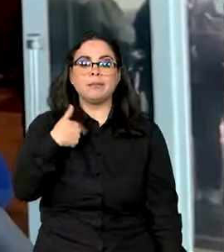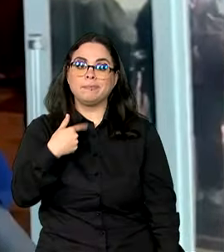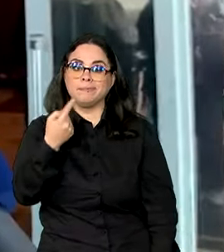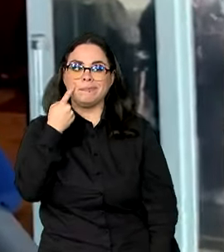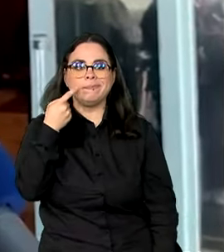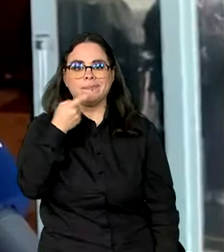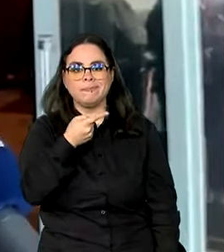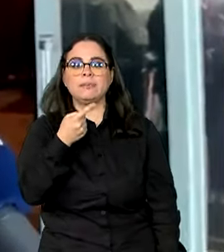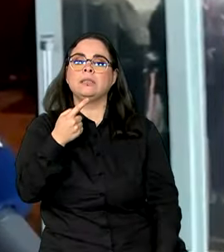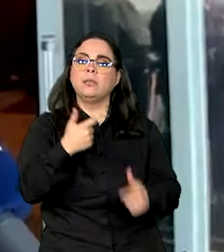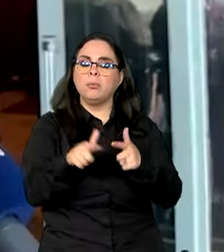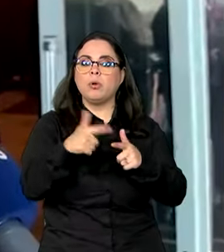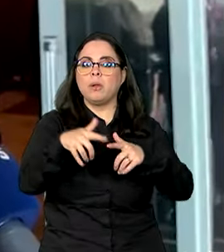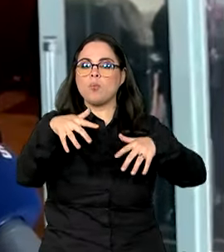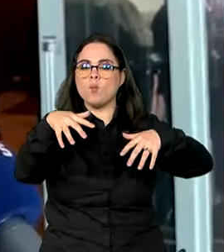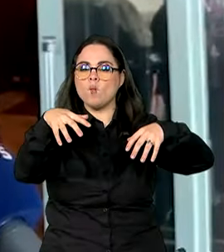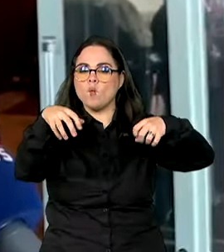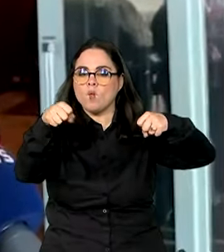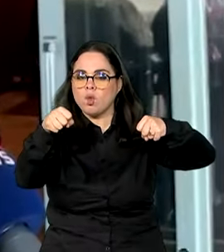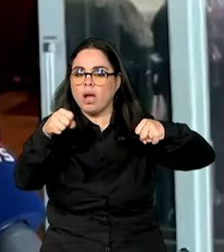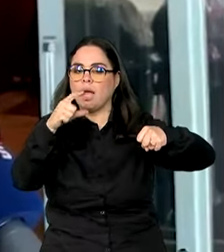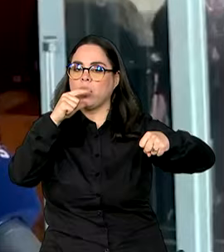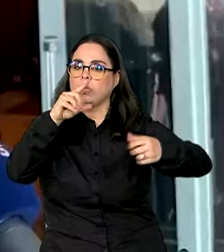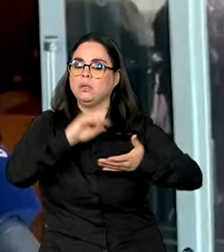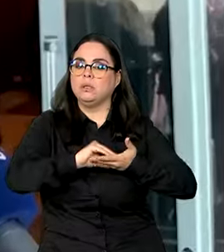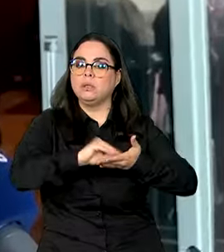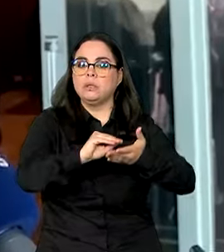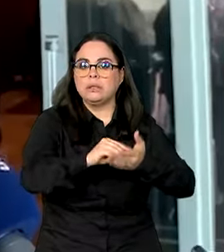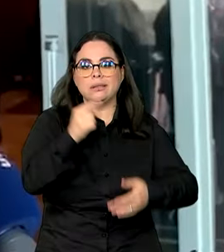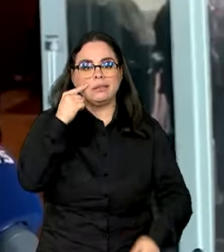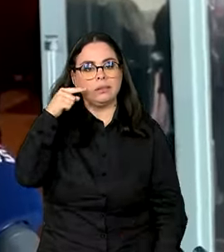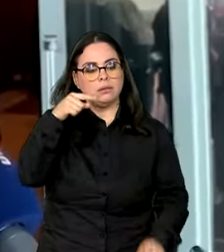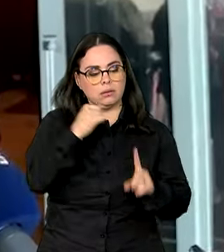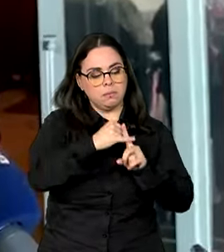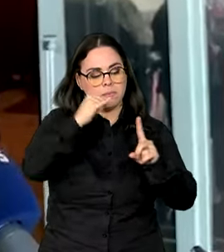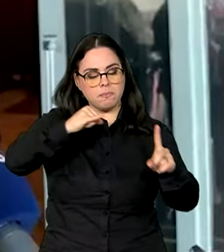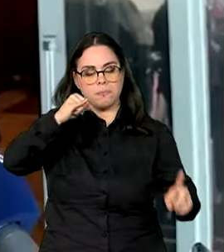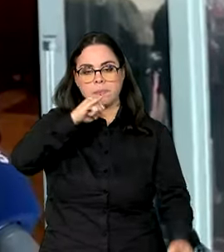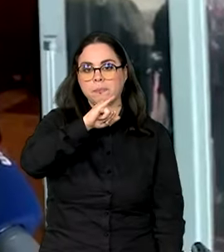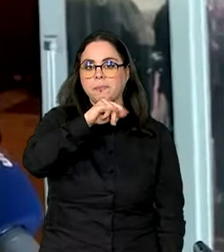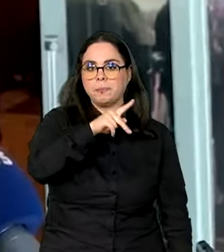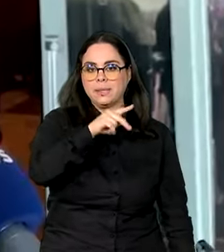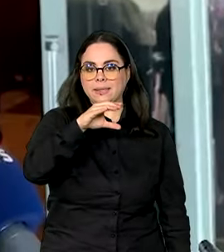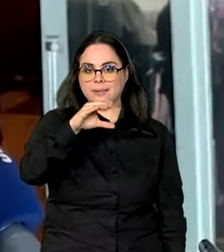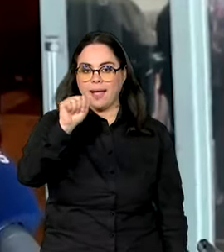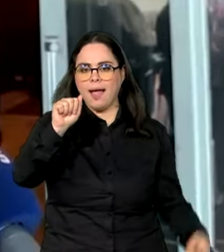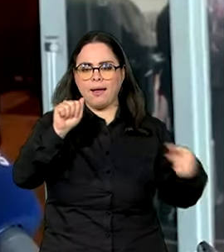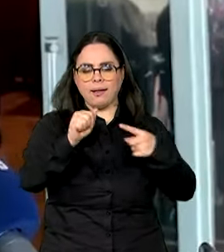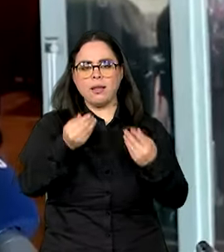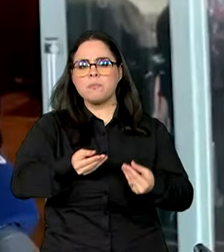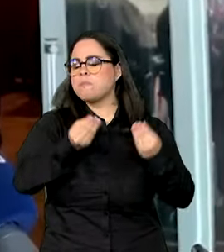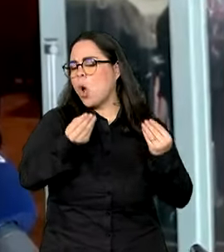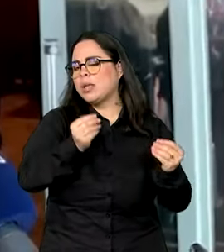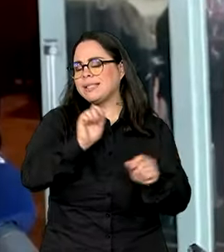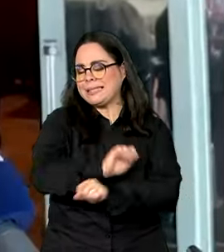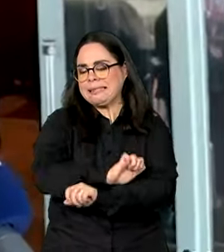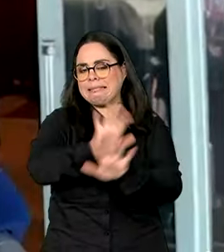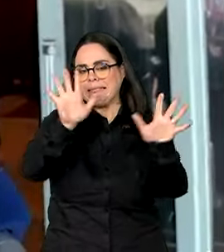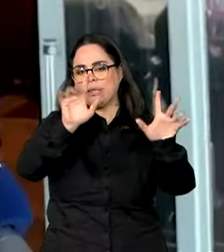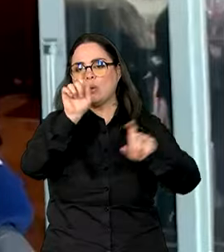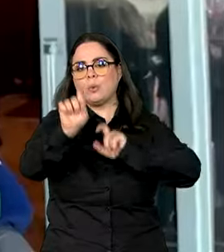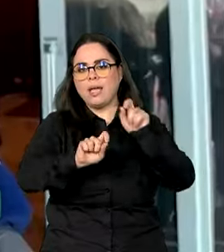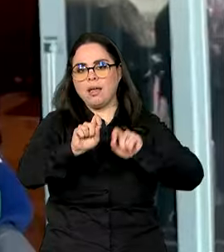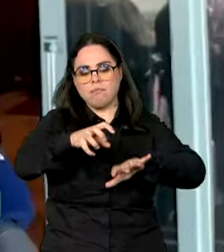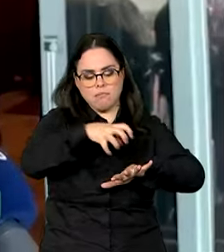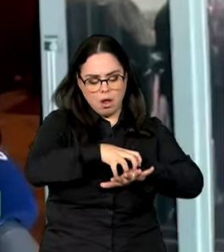está com essa questão da seca, né? Você vê o dado de hoje do IPCA, ele demonstra claramente que